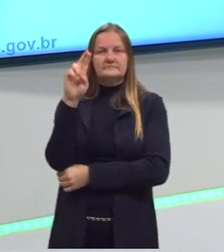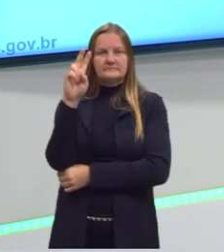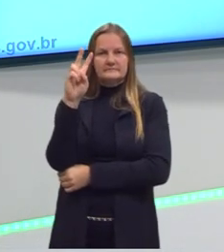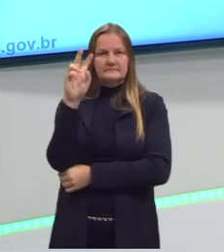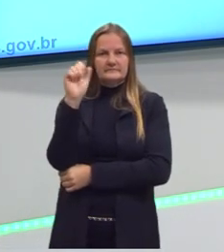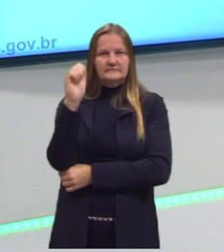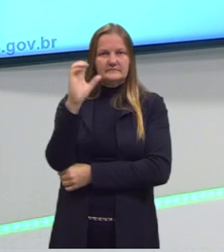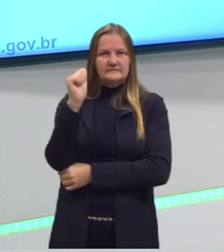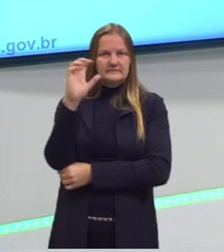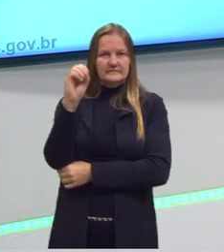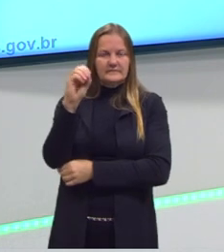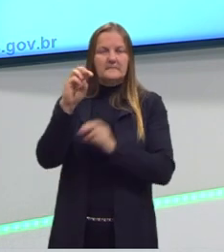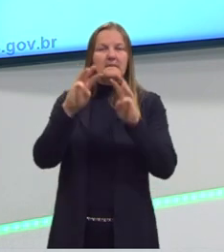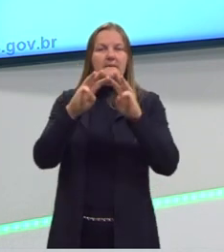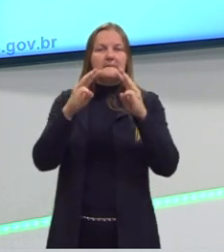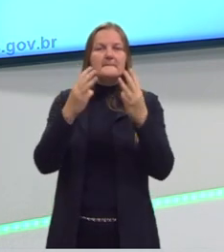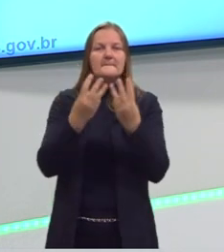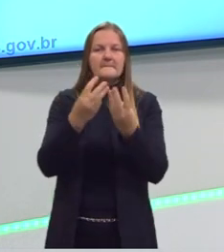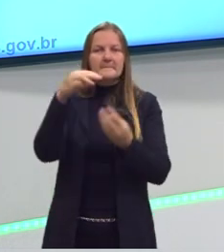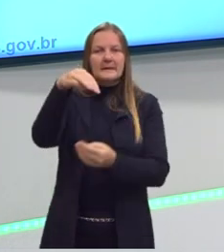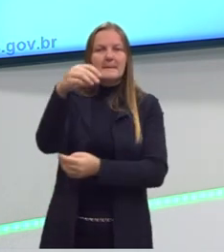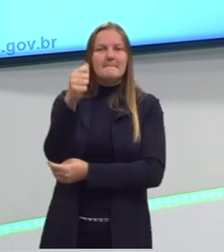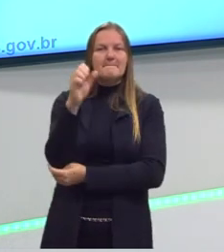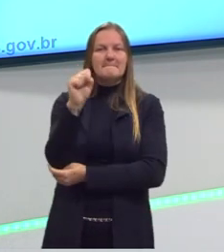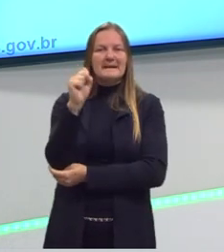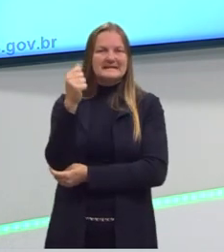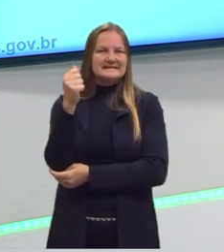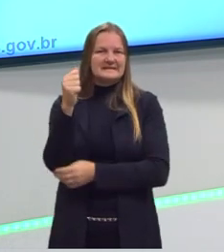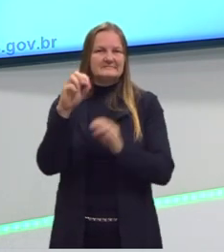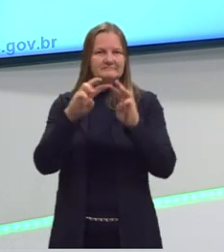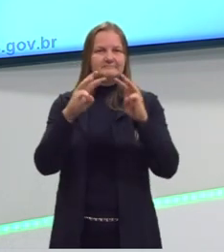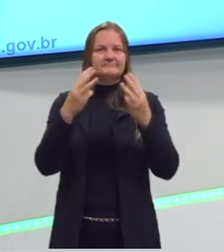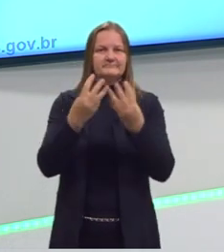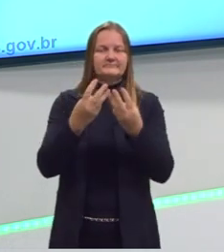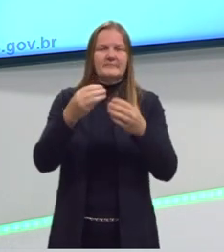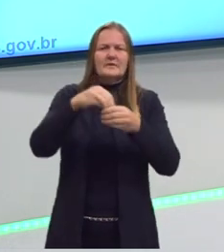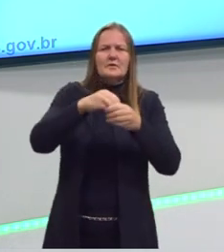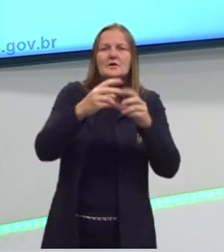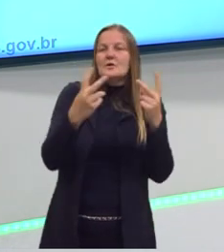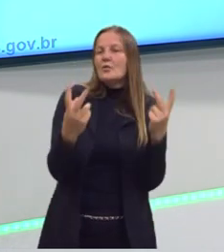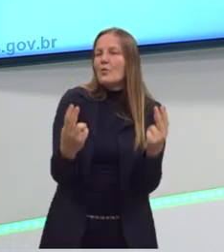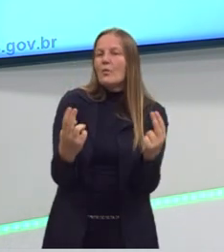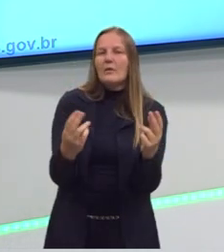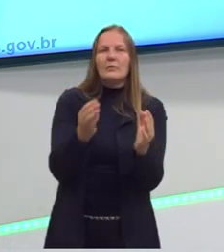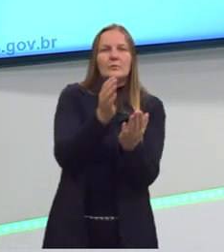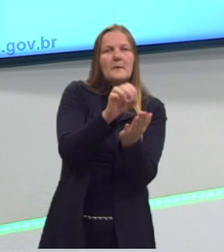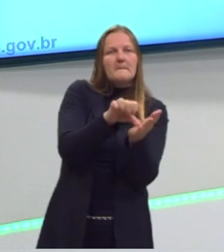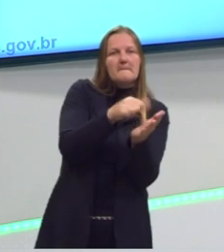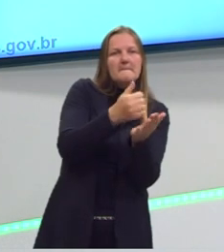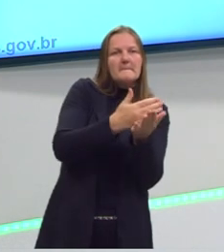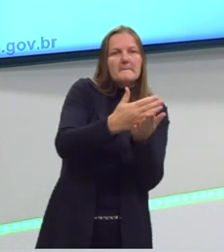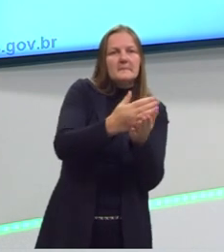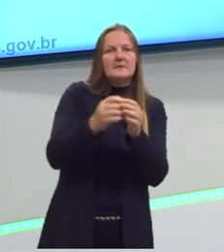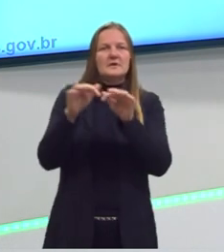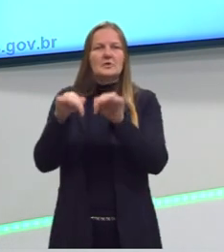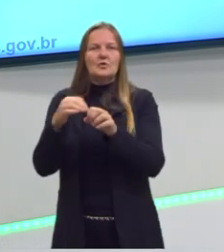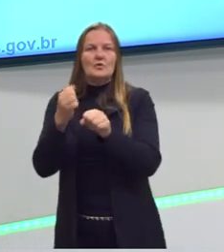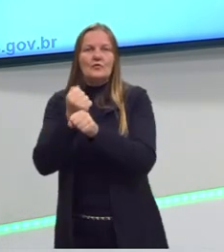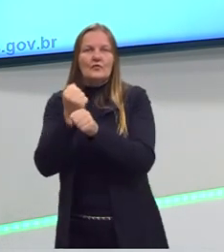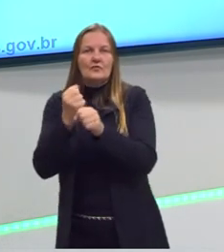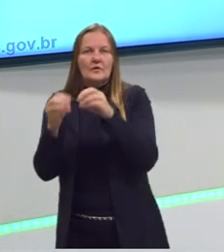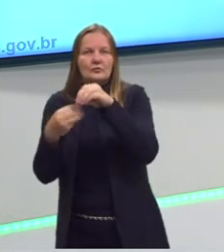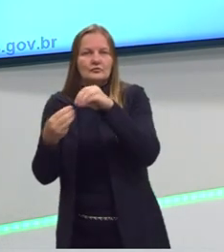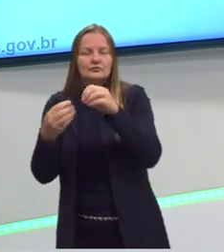a massa dos meus reagentes, a soma da massa de todos os meus reagentes, tem que ser igual à soma da massa de todos os meus